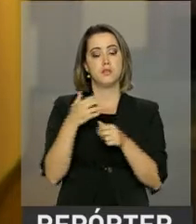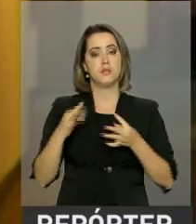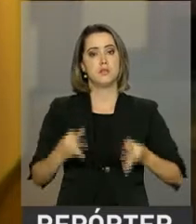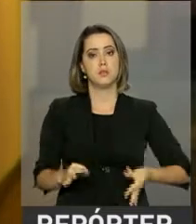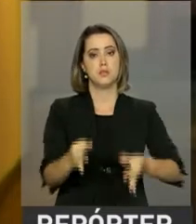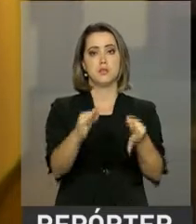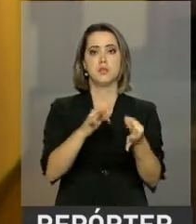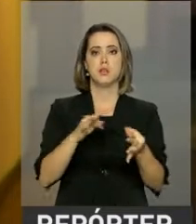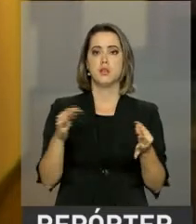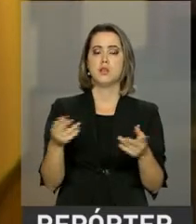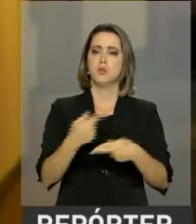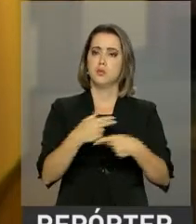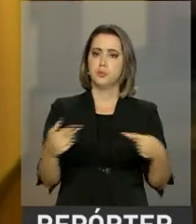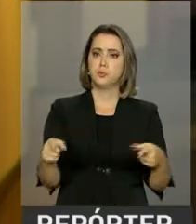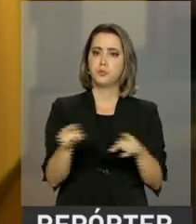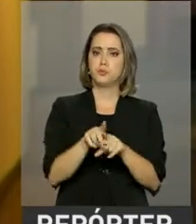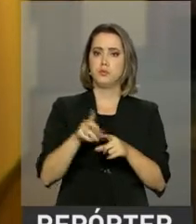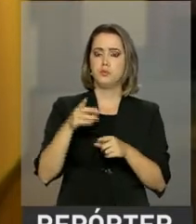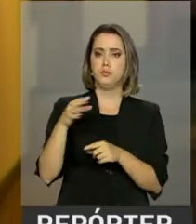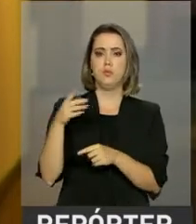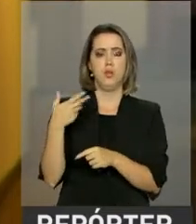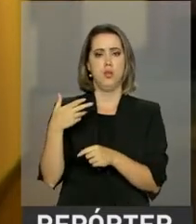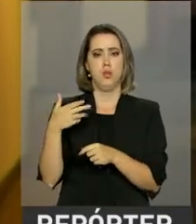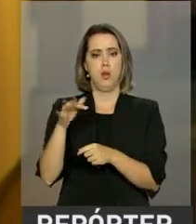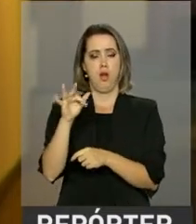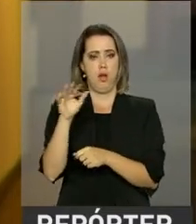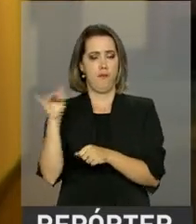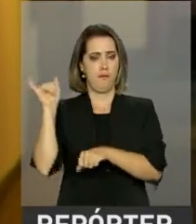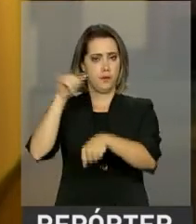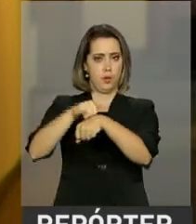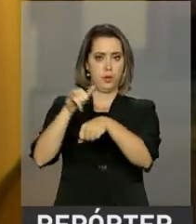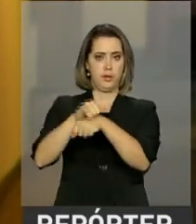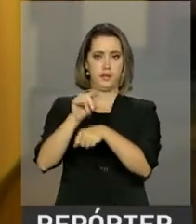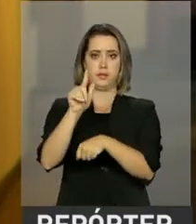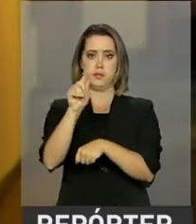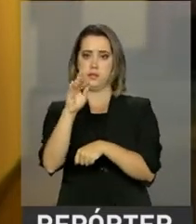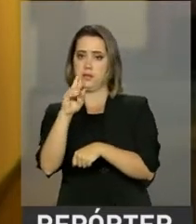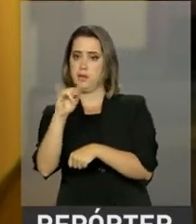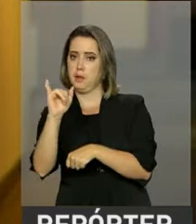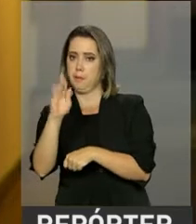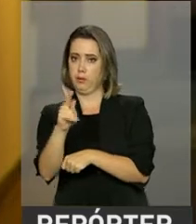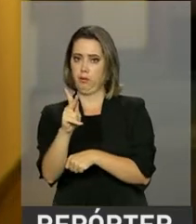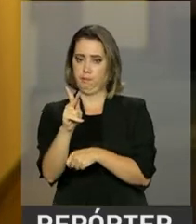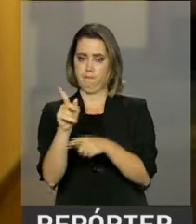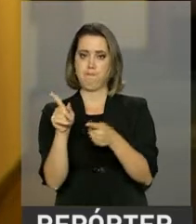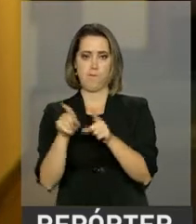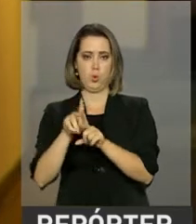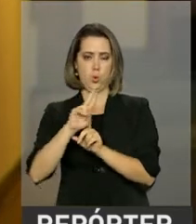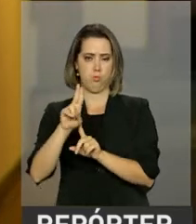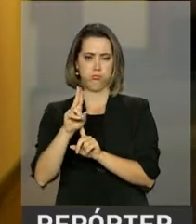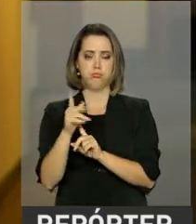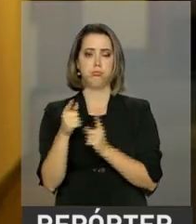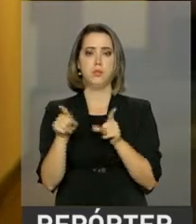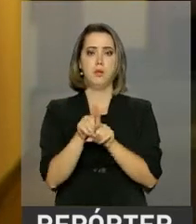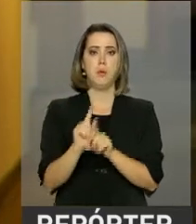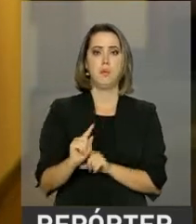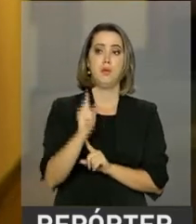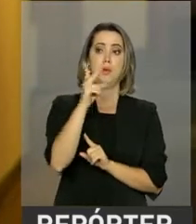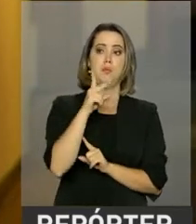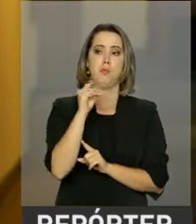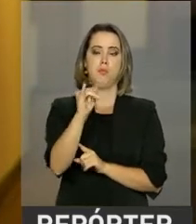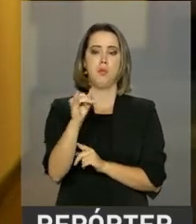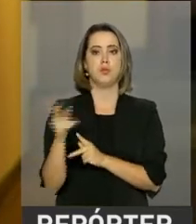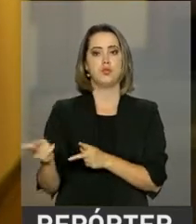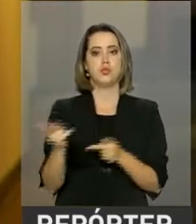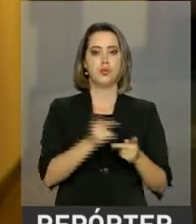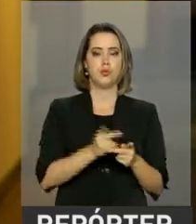e a manutenção dos caças Gripen, fabricados na Suécia. Este é o primeiro dos cinco dias da viagem oficial do rei Carlos XVI